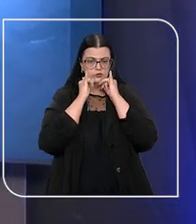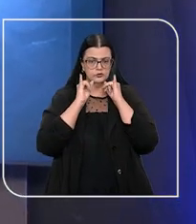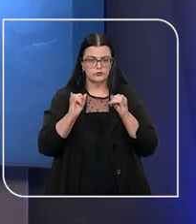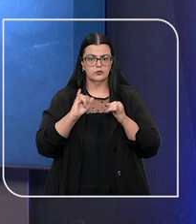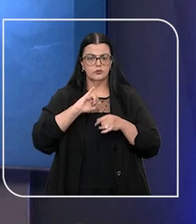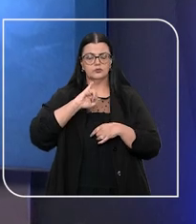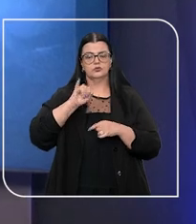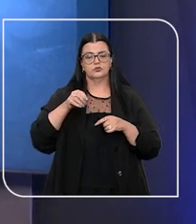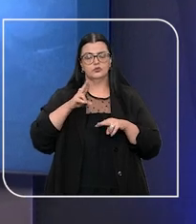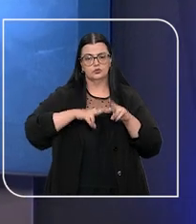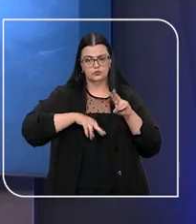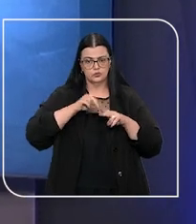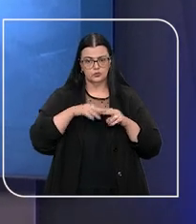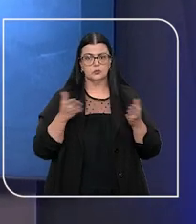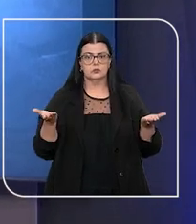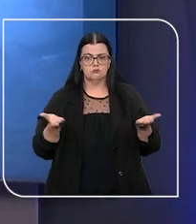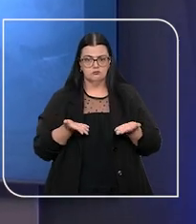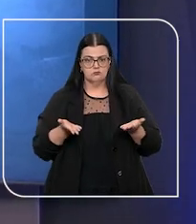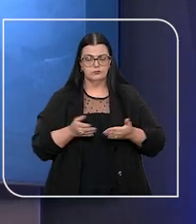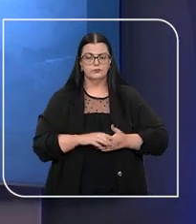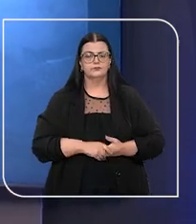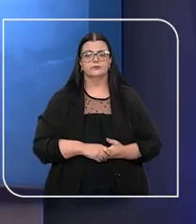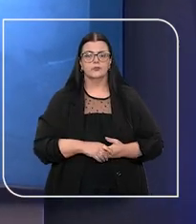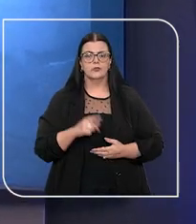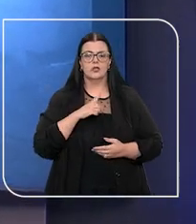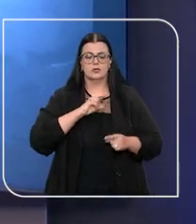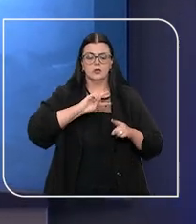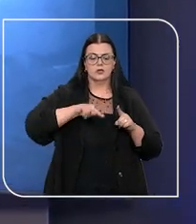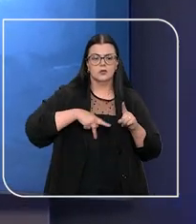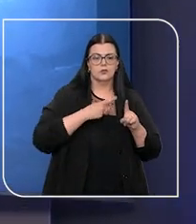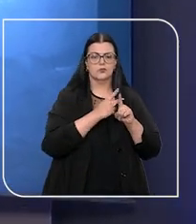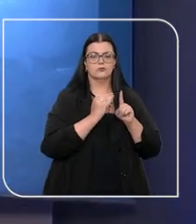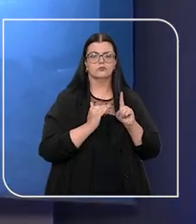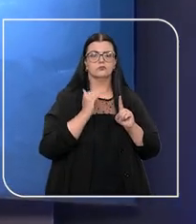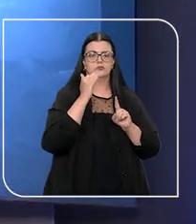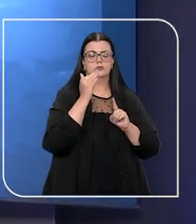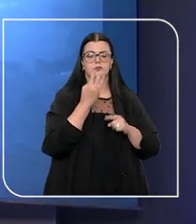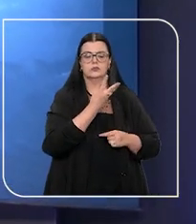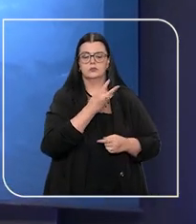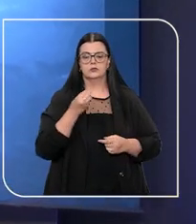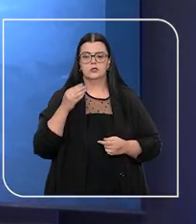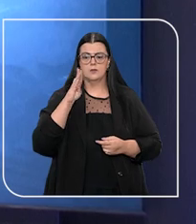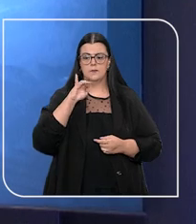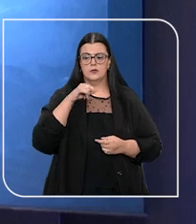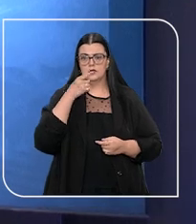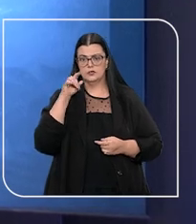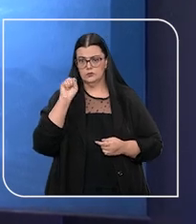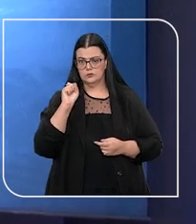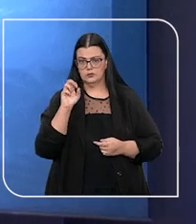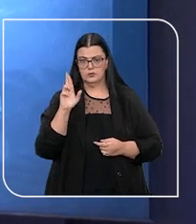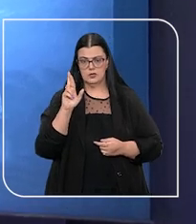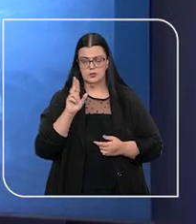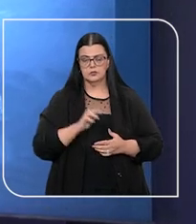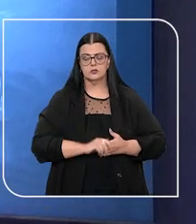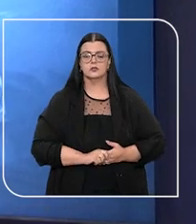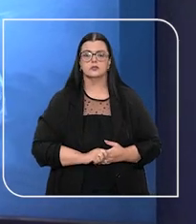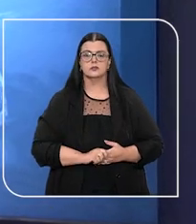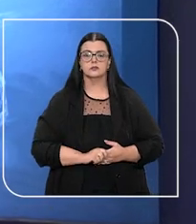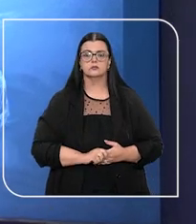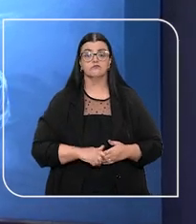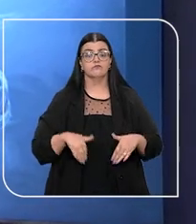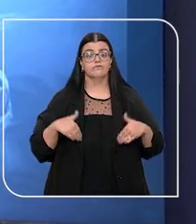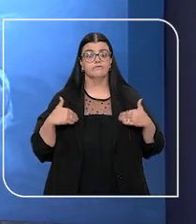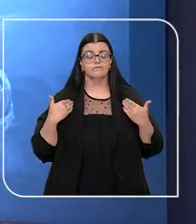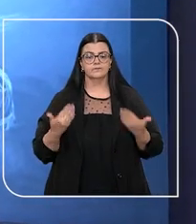divulgados em julho deste ano. O montante devido ultrapassou os 300 bilhões de reais.